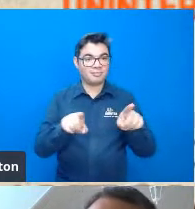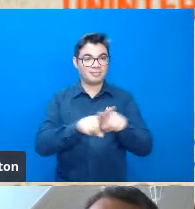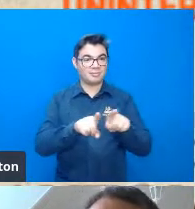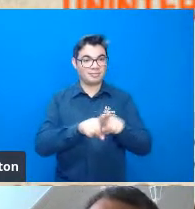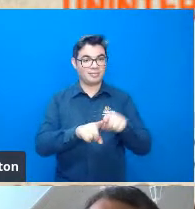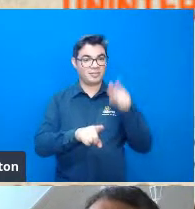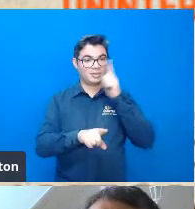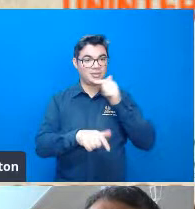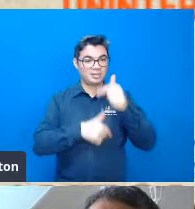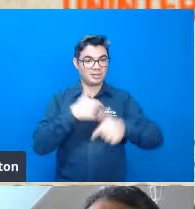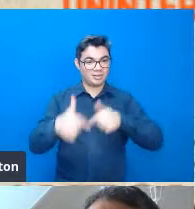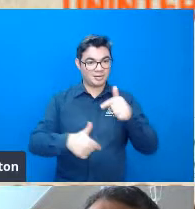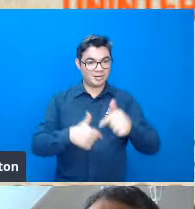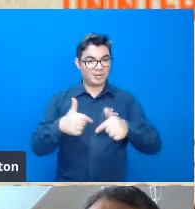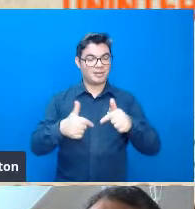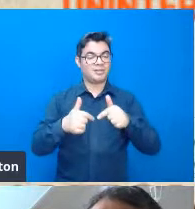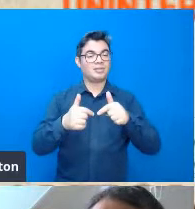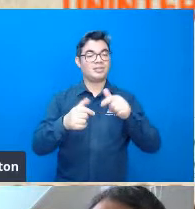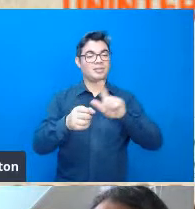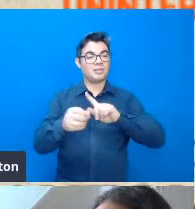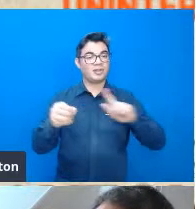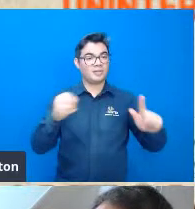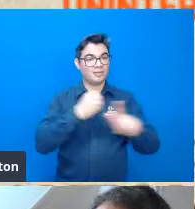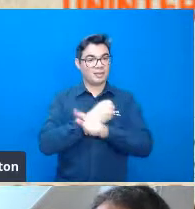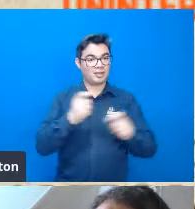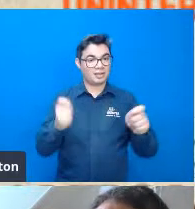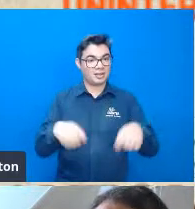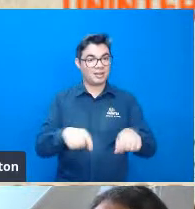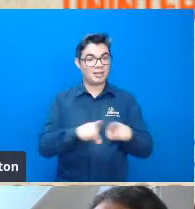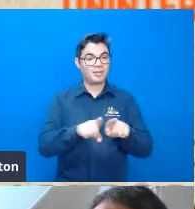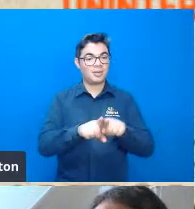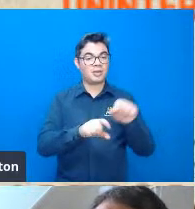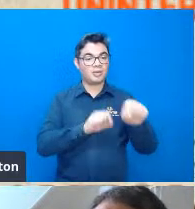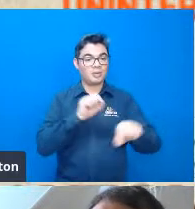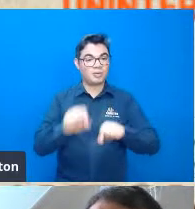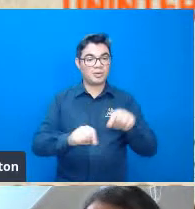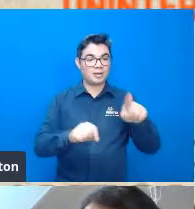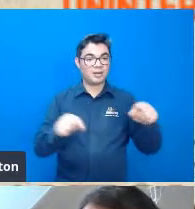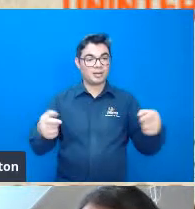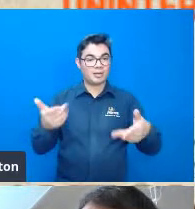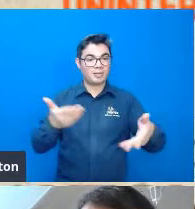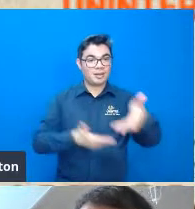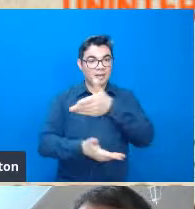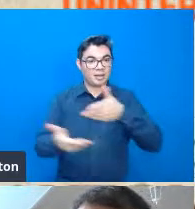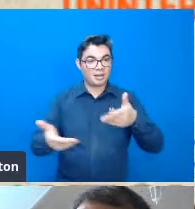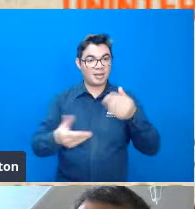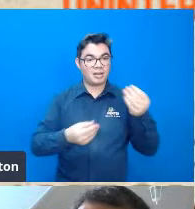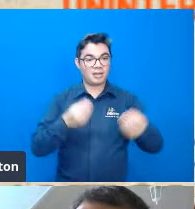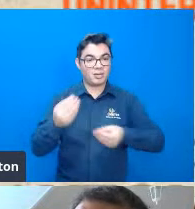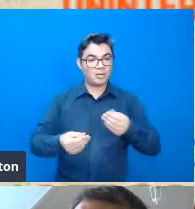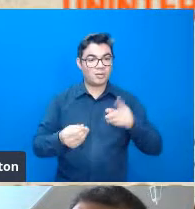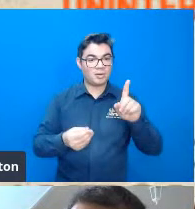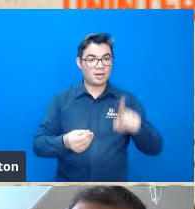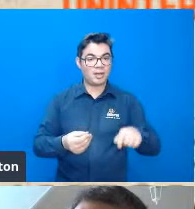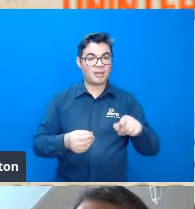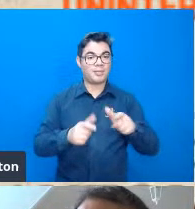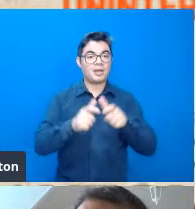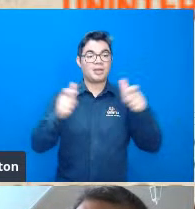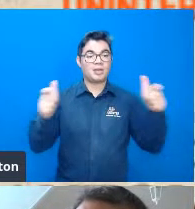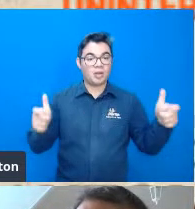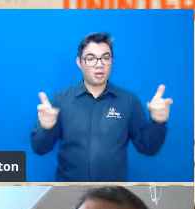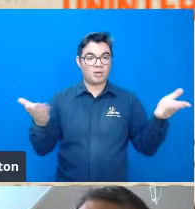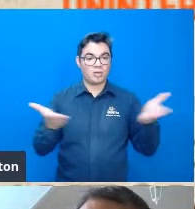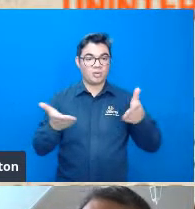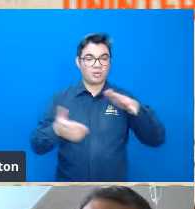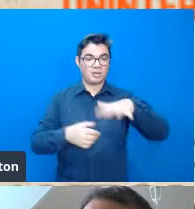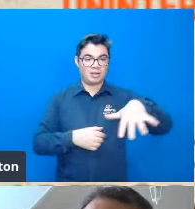dos trabalhos na geografia física então o evento de geografia física aplicada é o maior evento inclusive